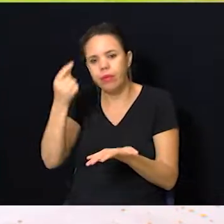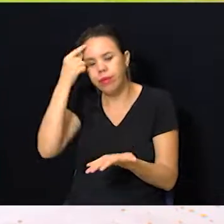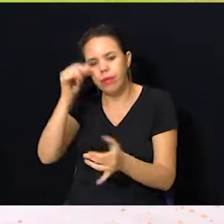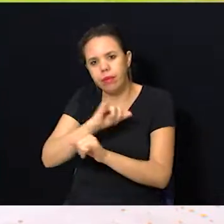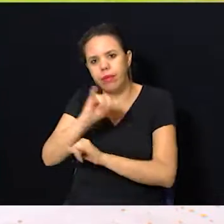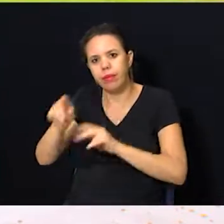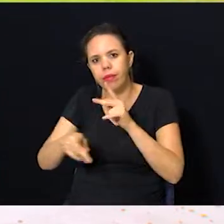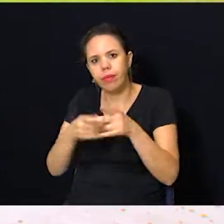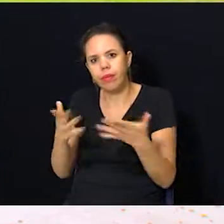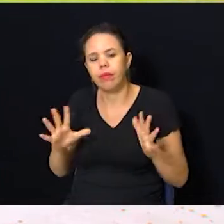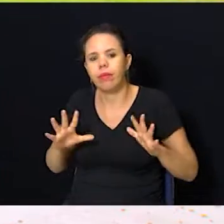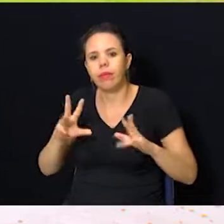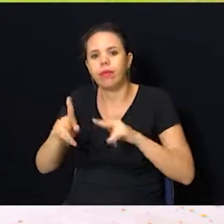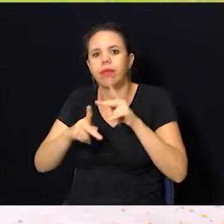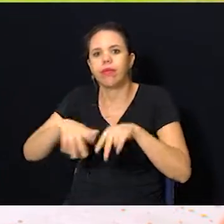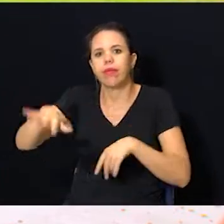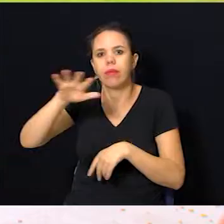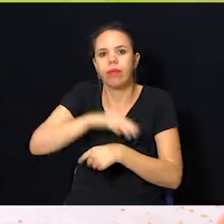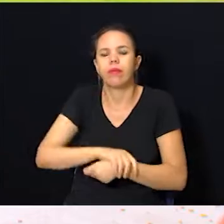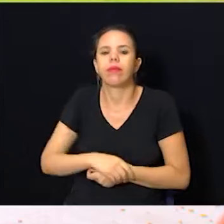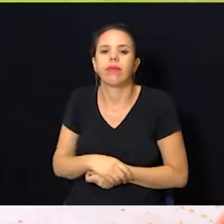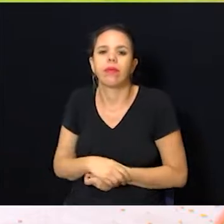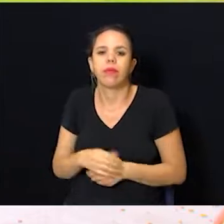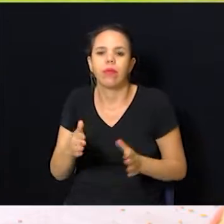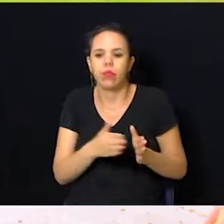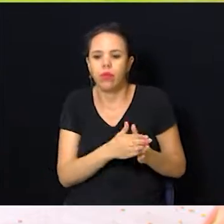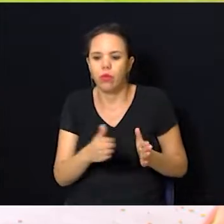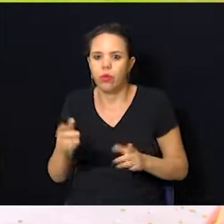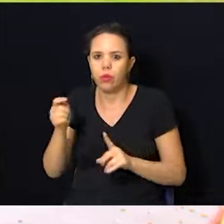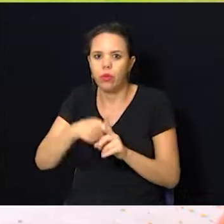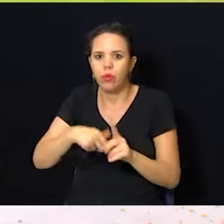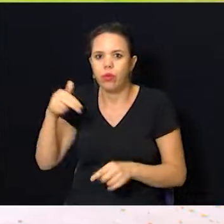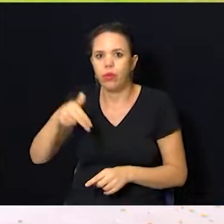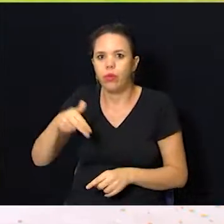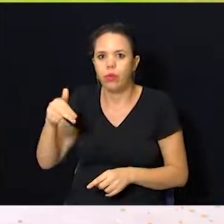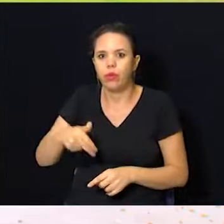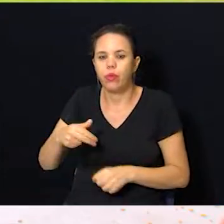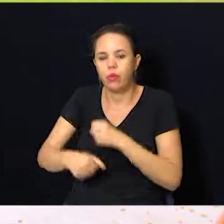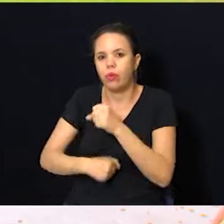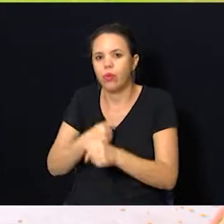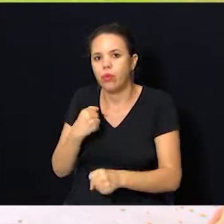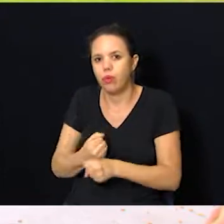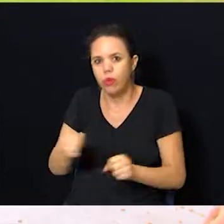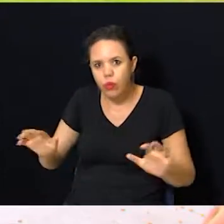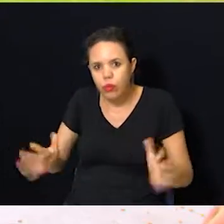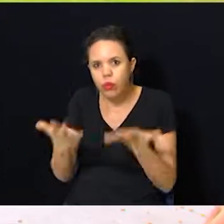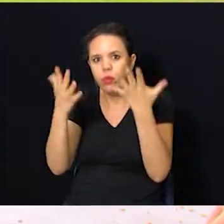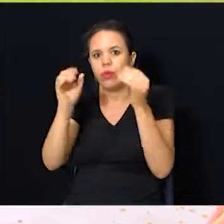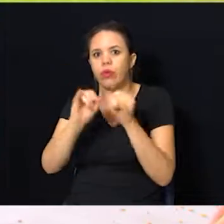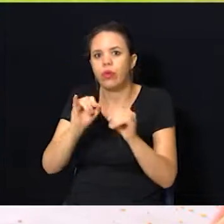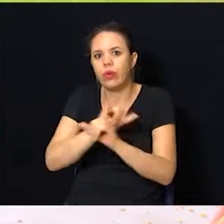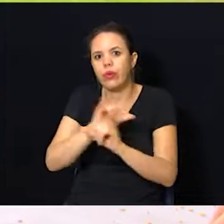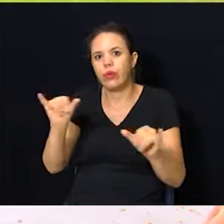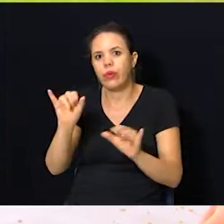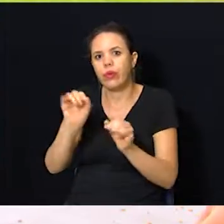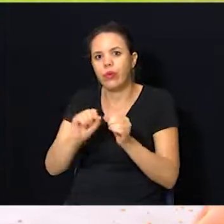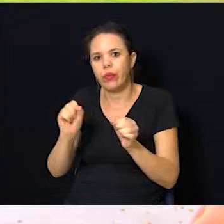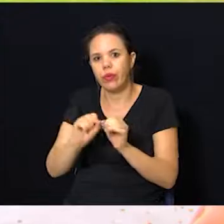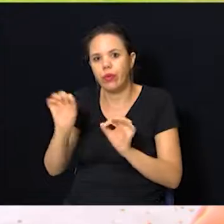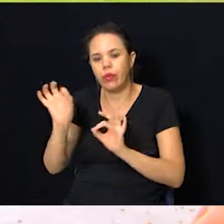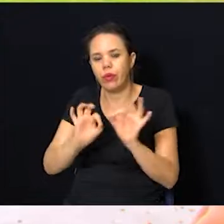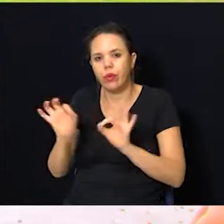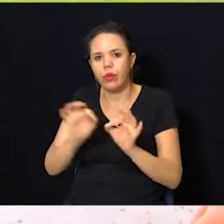projeto vem conscientizar toda a população e, durante todo o mês de novembro de todos os anos, nós vamos fazer